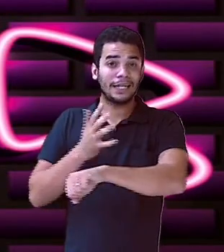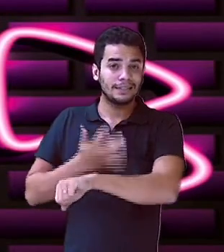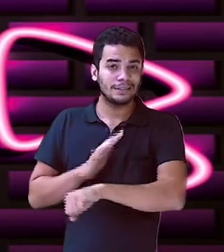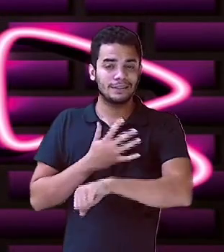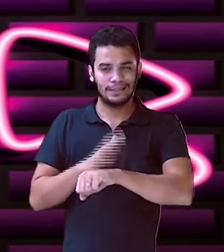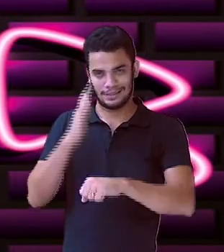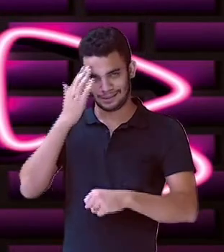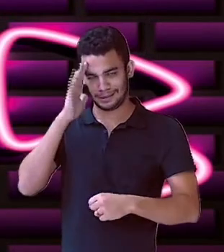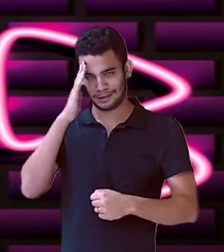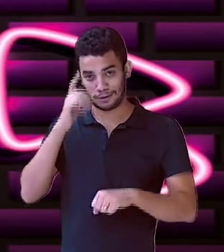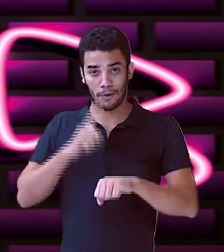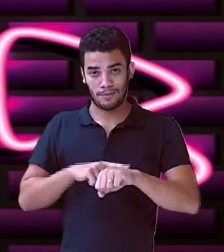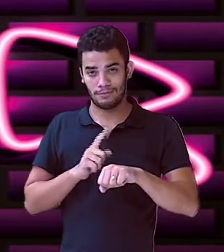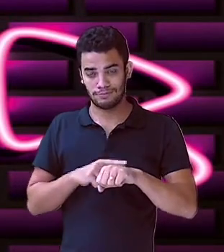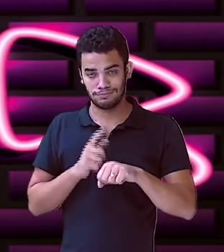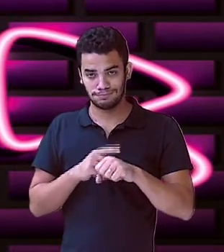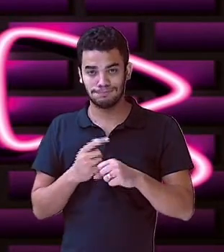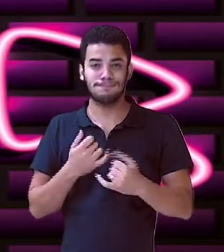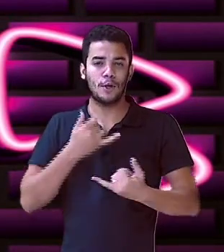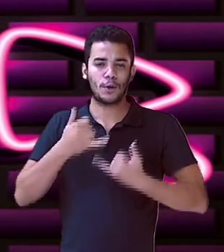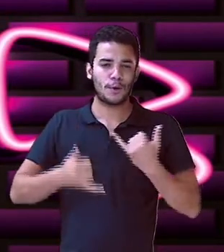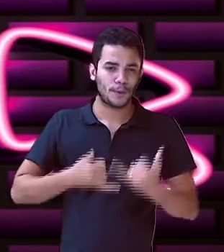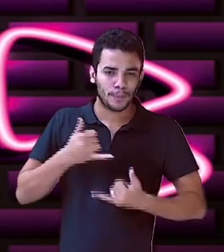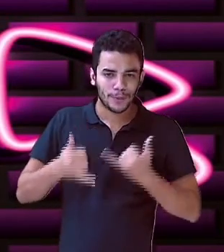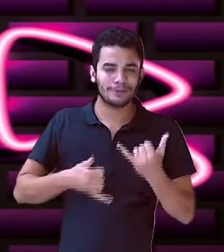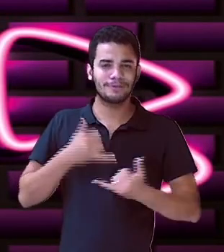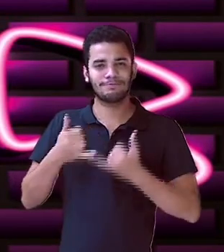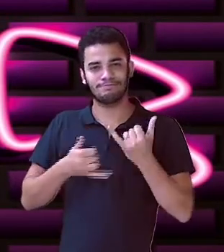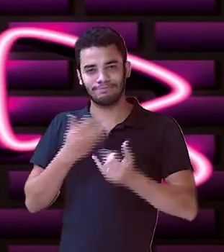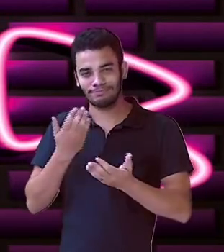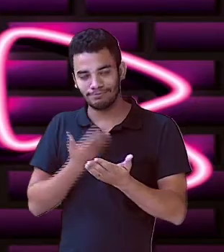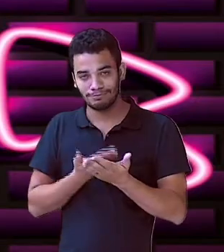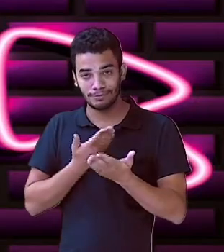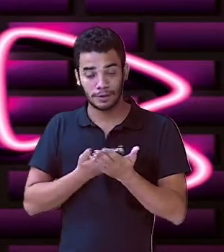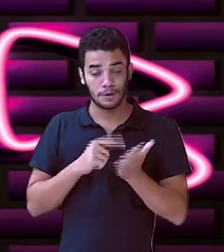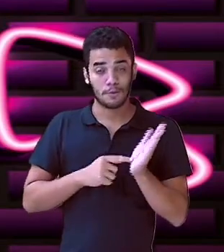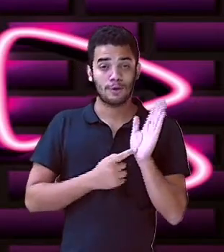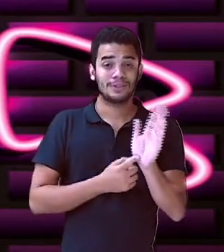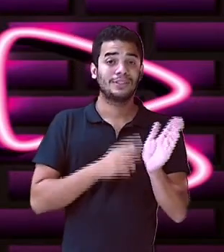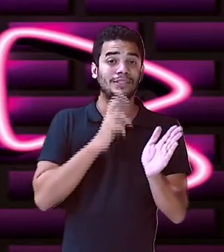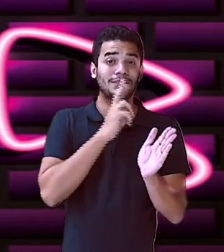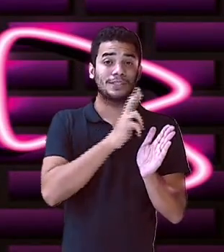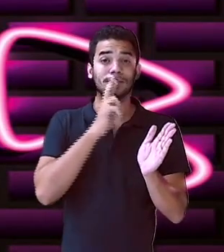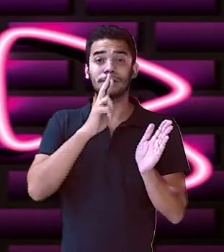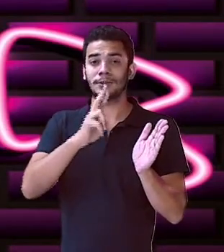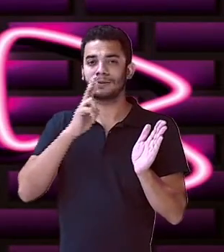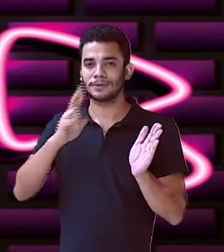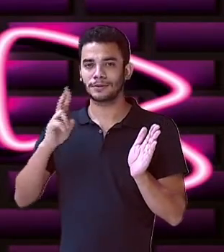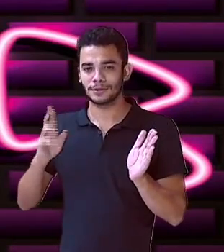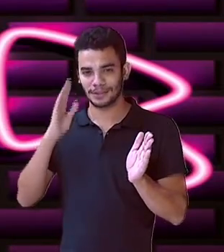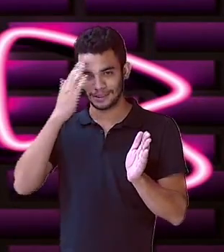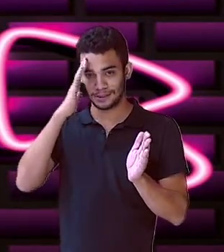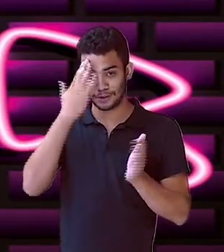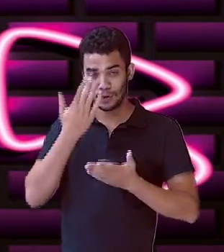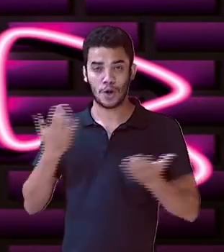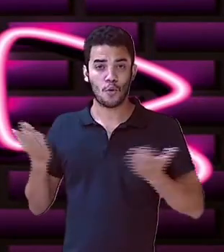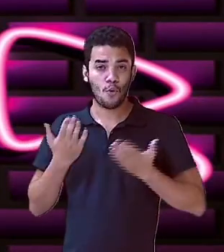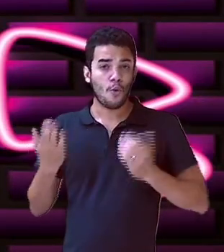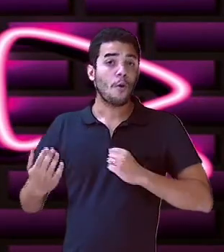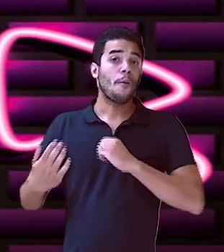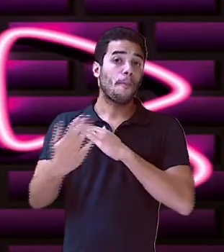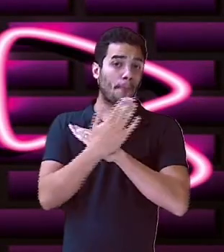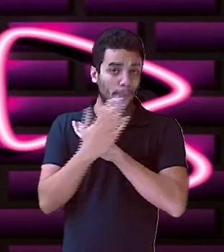game. Isso aí. Será um kiss sobre o predicado. Isso aí. Me mandem energia positiva, porque